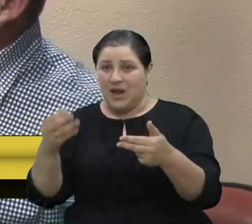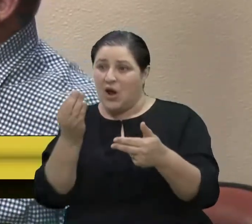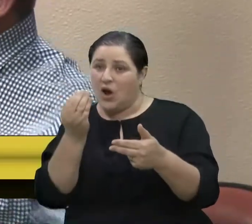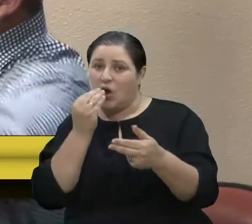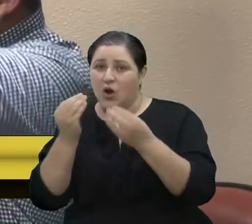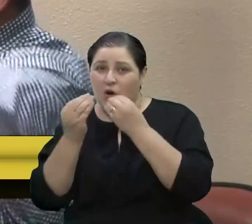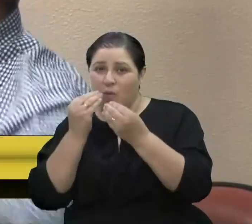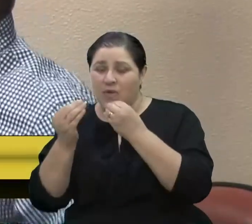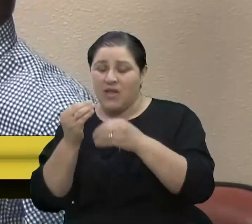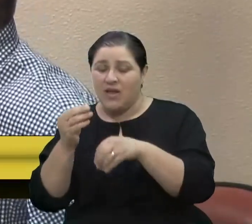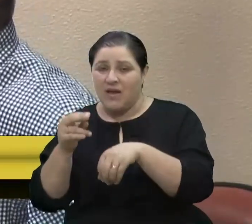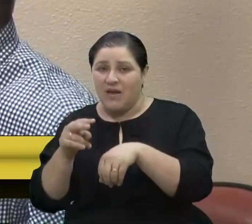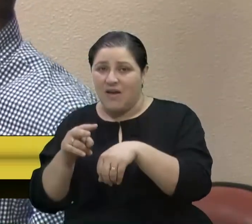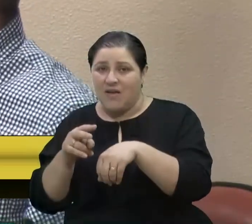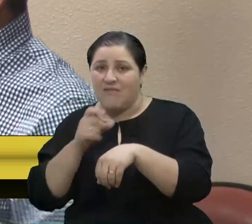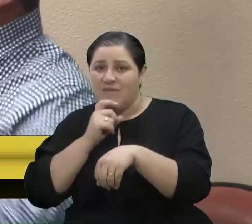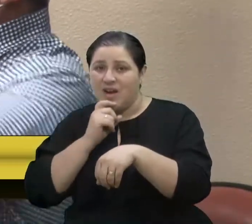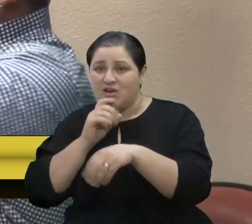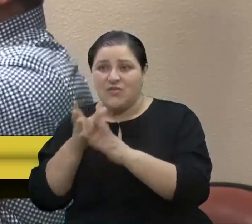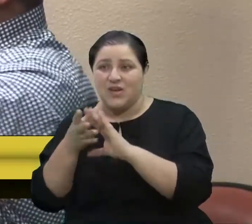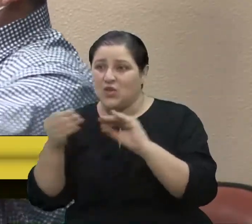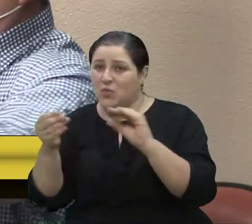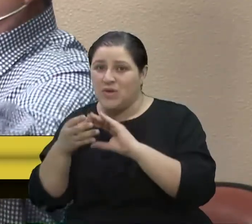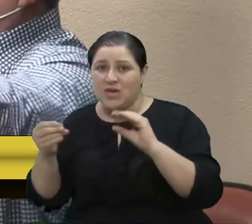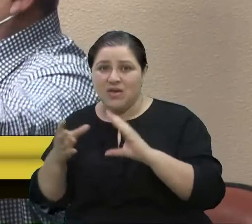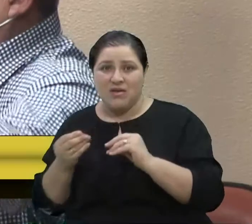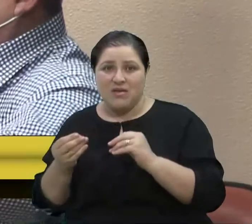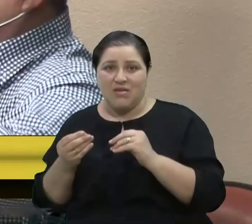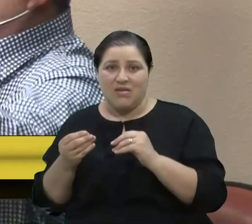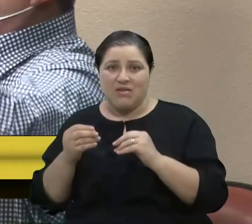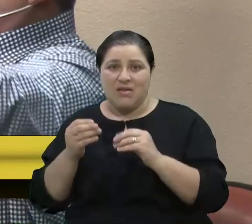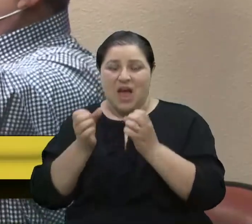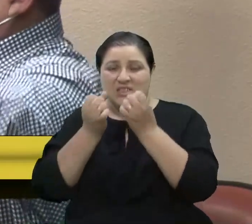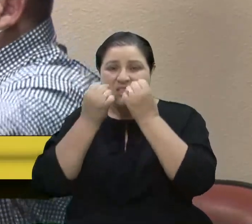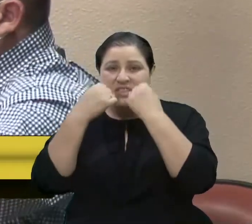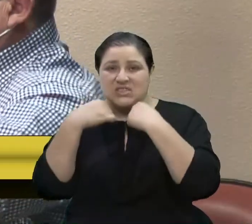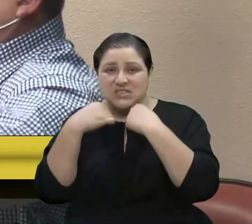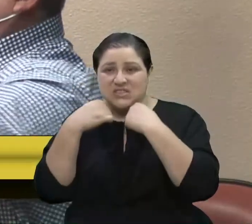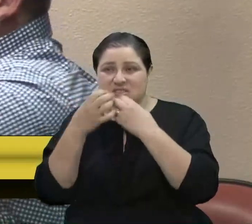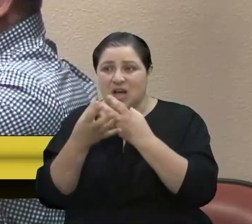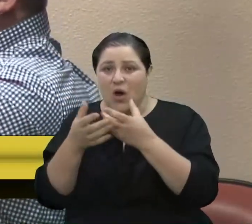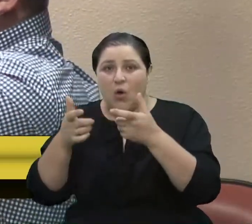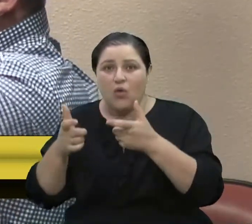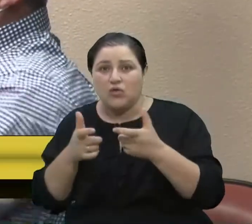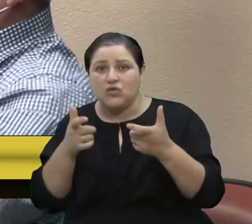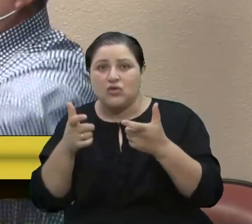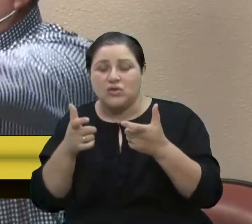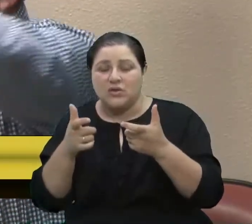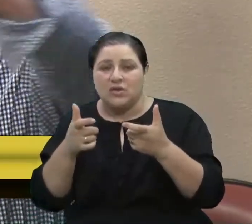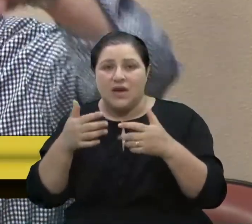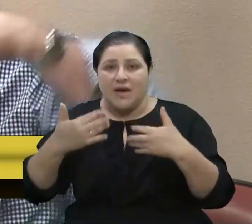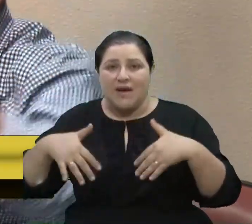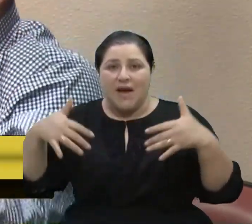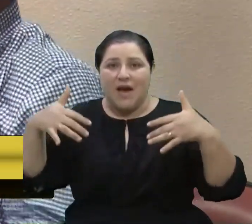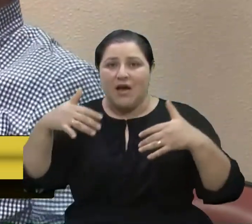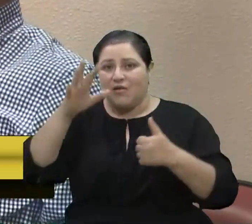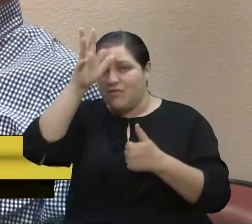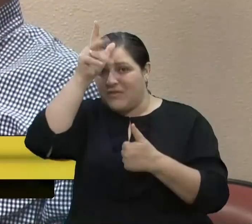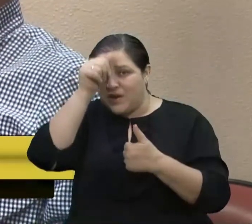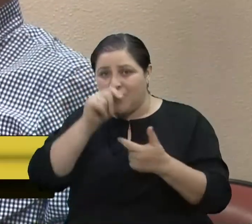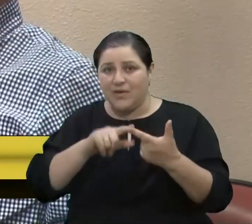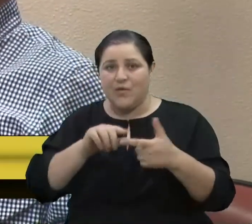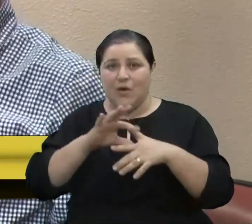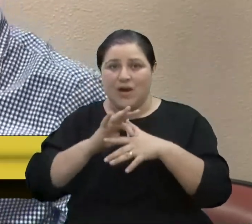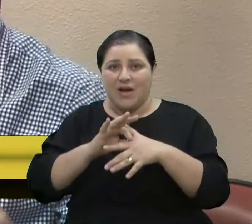O milho, como o senhor mostrou, o consumo, o frango, vai subir, carne de gado, carne de porco, vai subir, o reflexo é para todos.